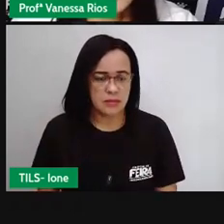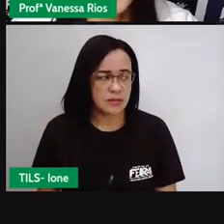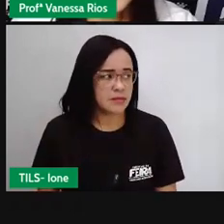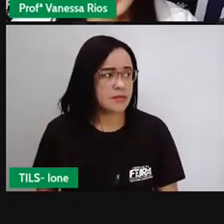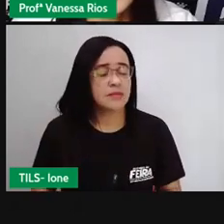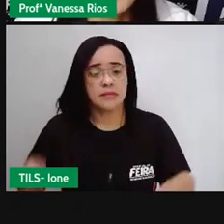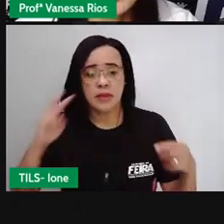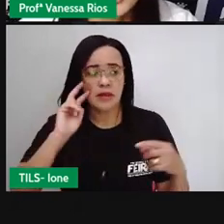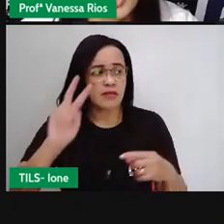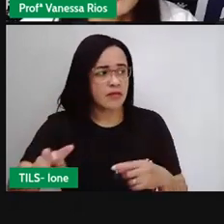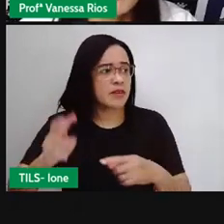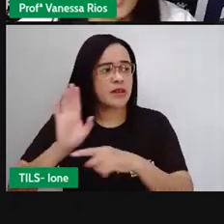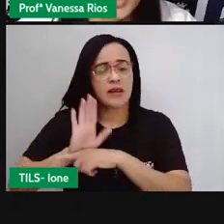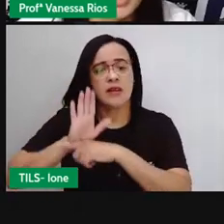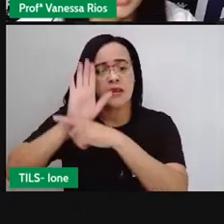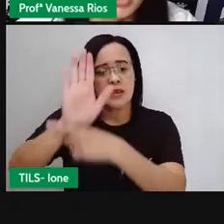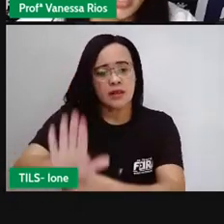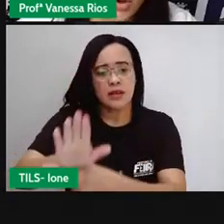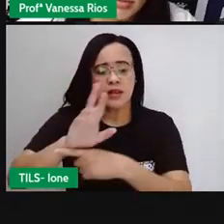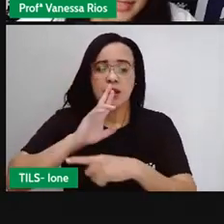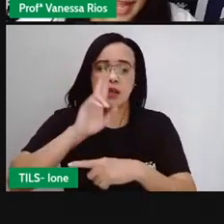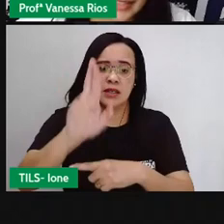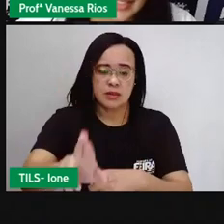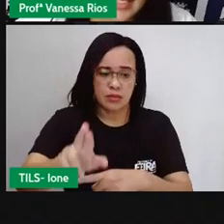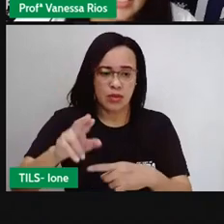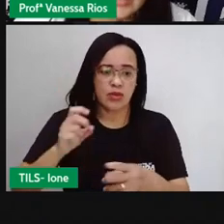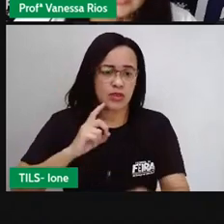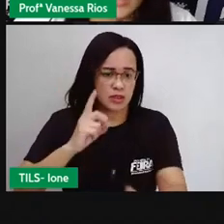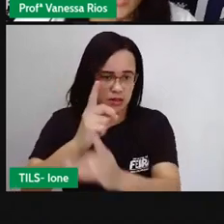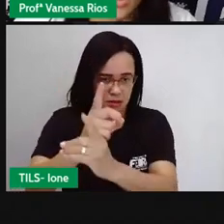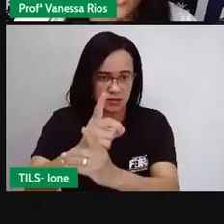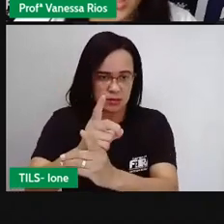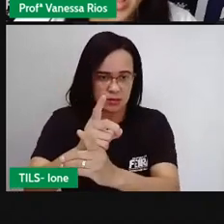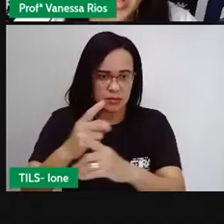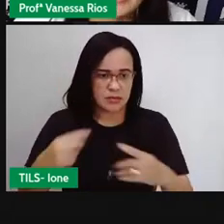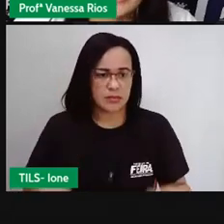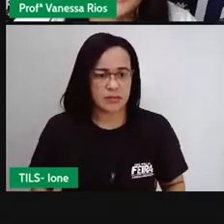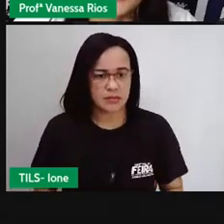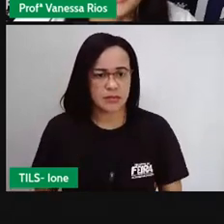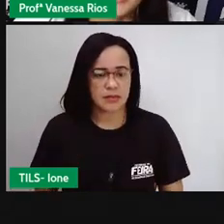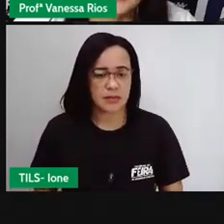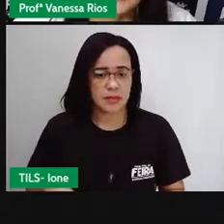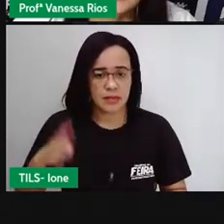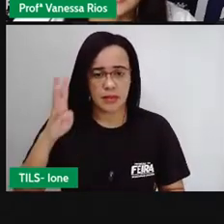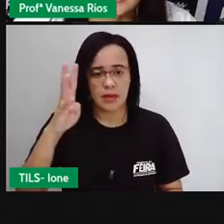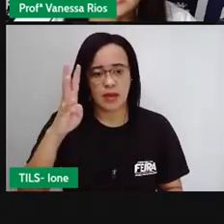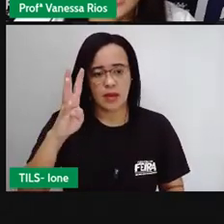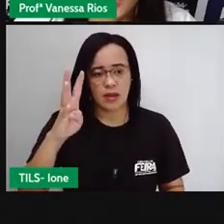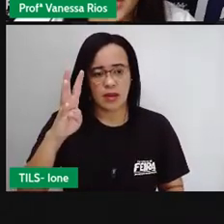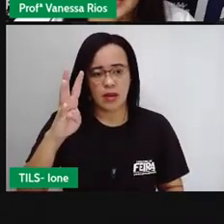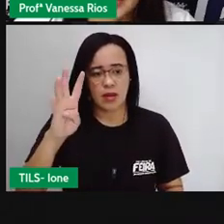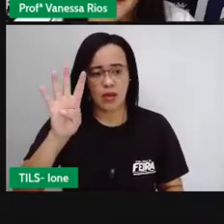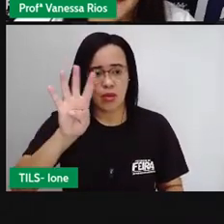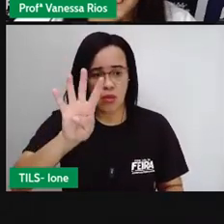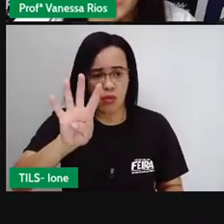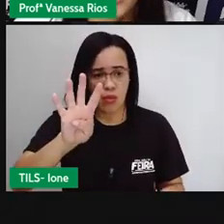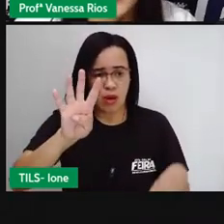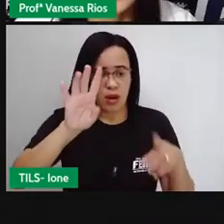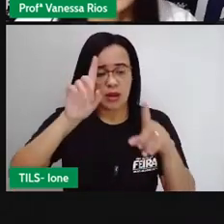entender como é que a resposta ela foi encontrada. Então, ó, vezes 50.